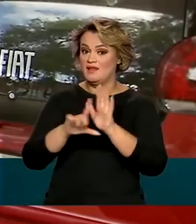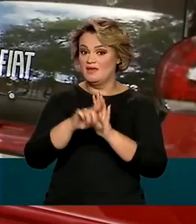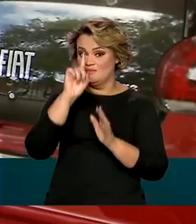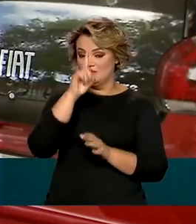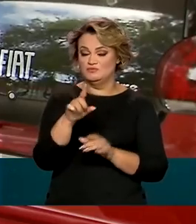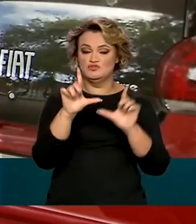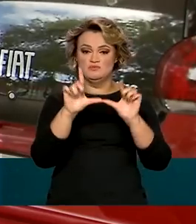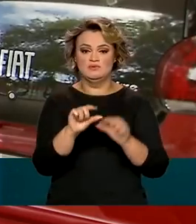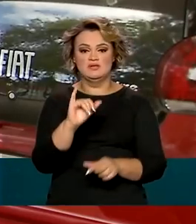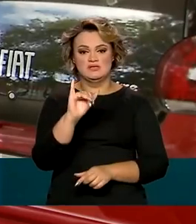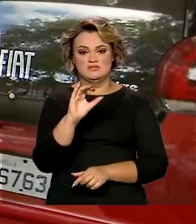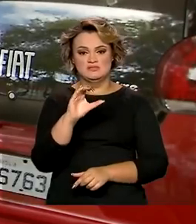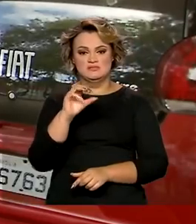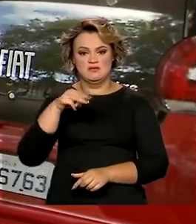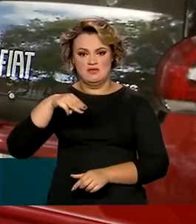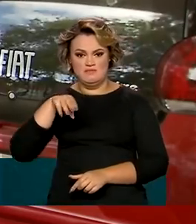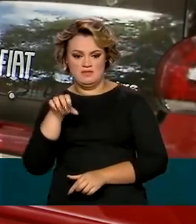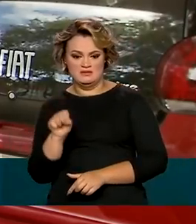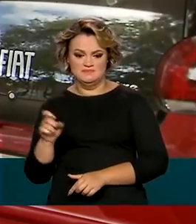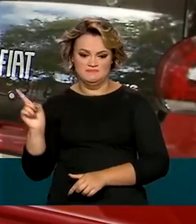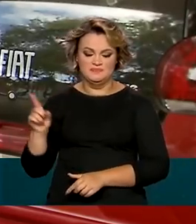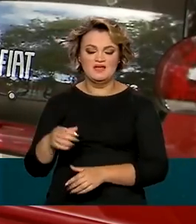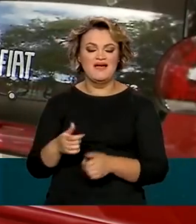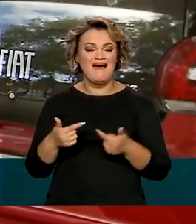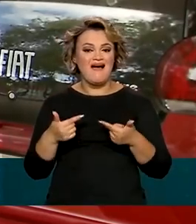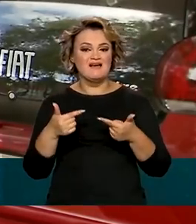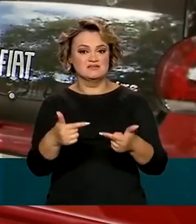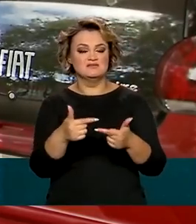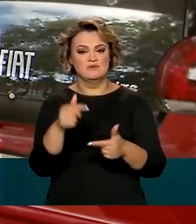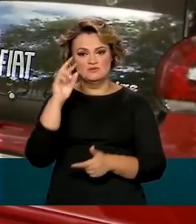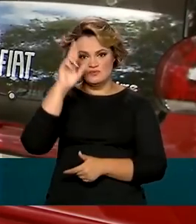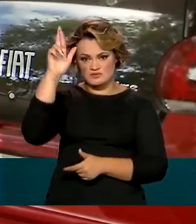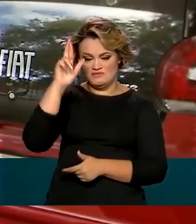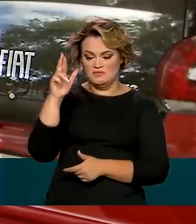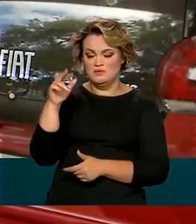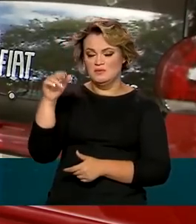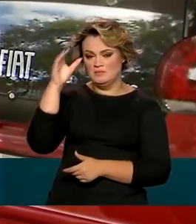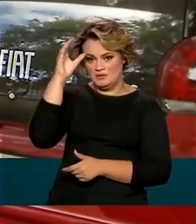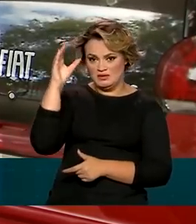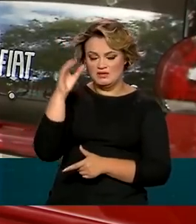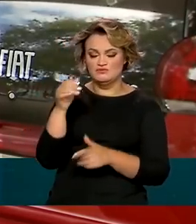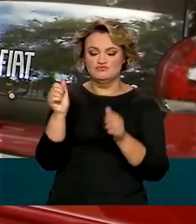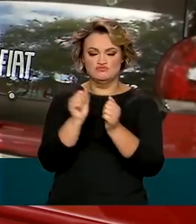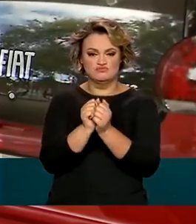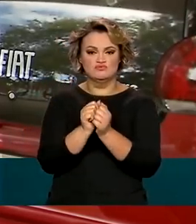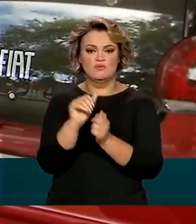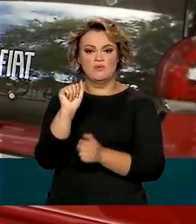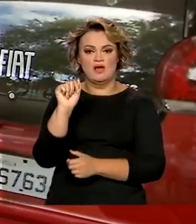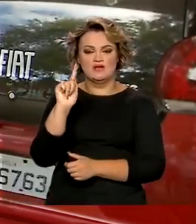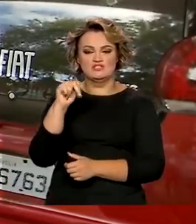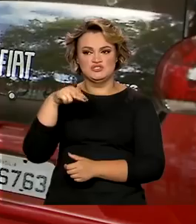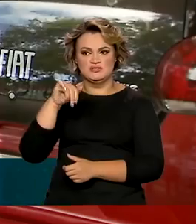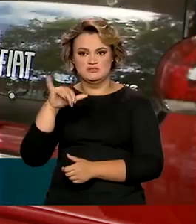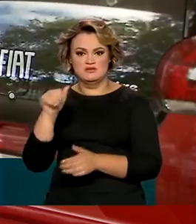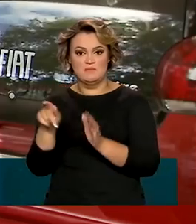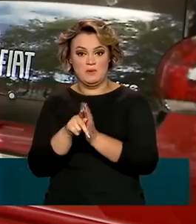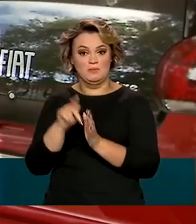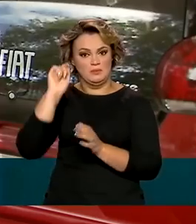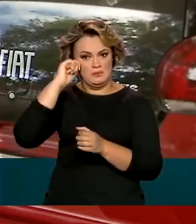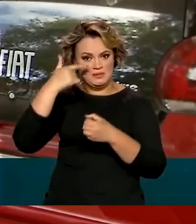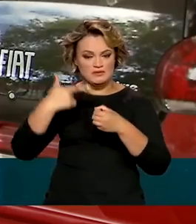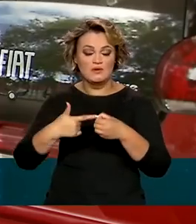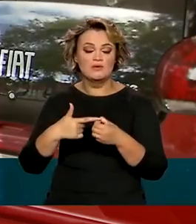A ação, coordenada pela Secretaria Nacional do Consumidor, com o apoio da Agência Nacional do Petróleo, quer